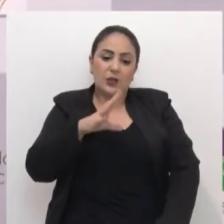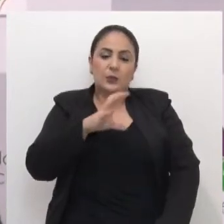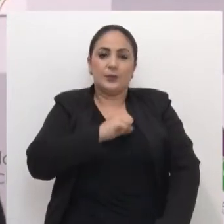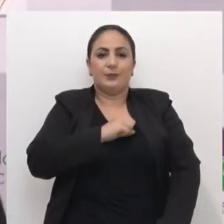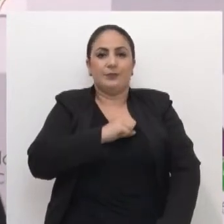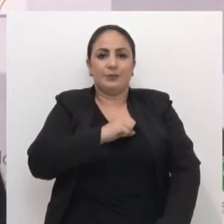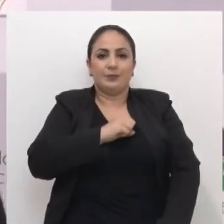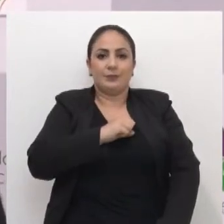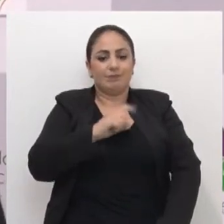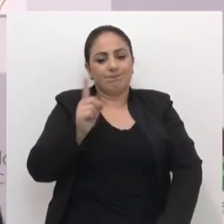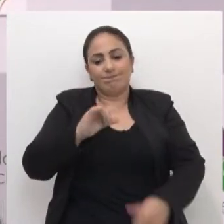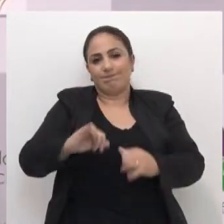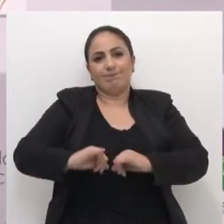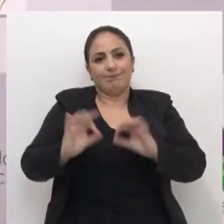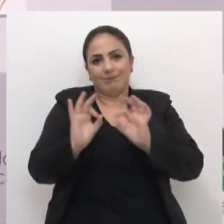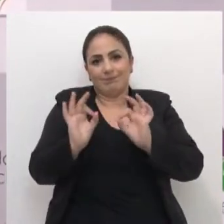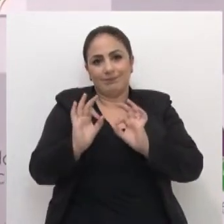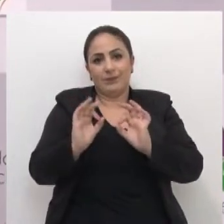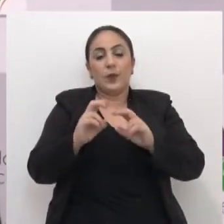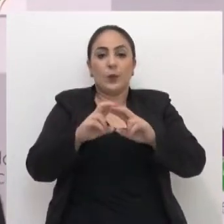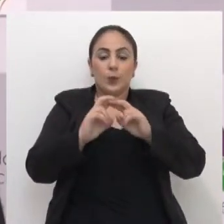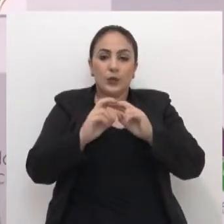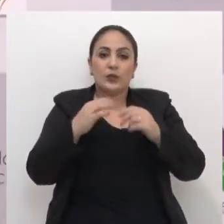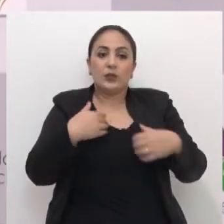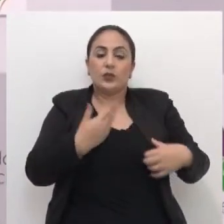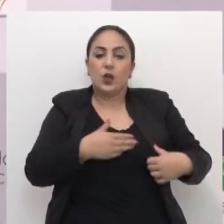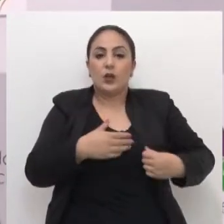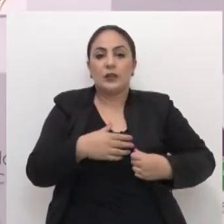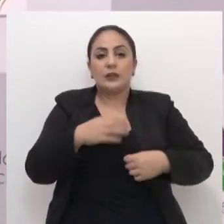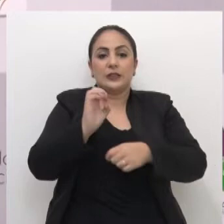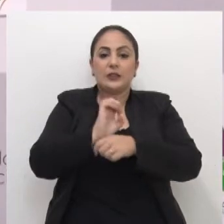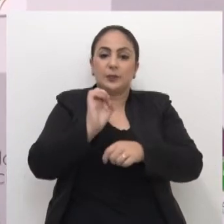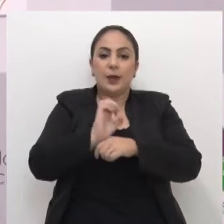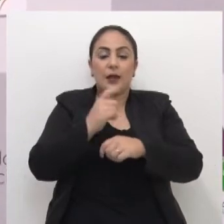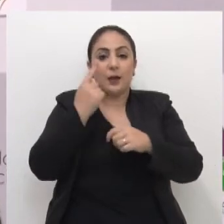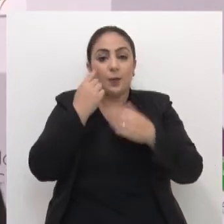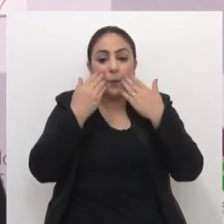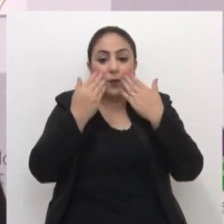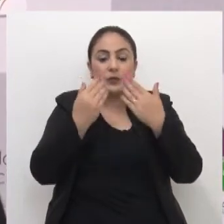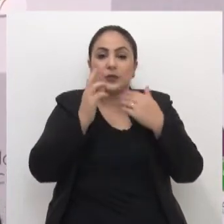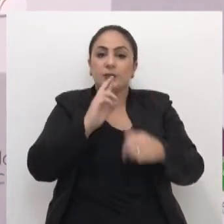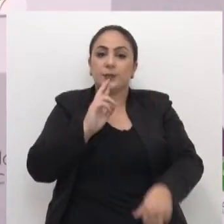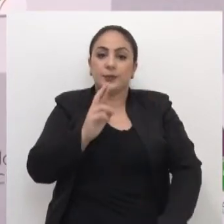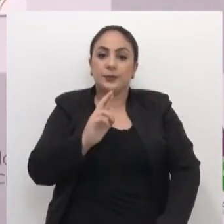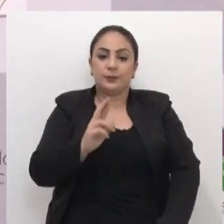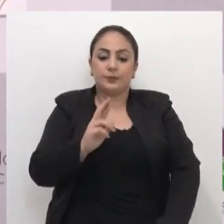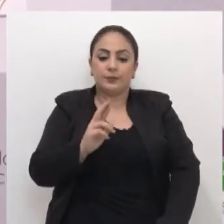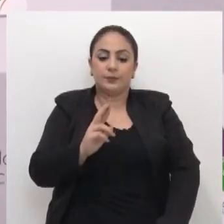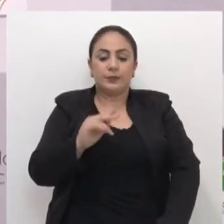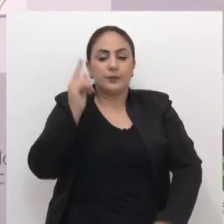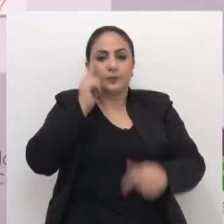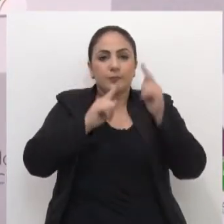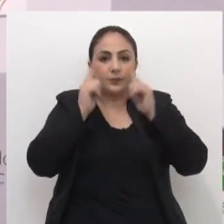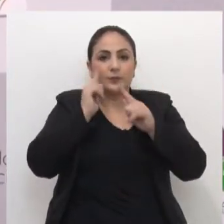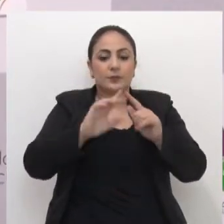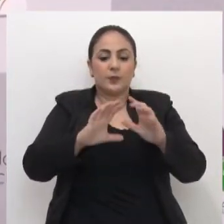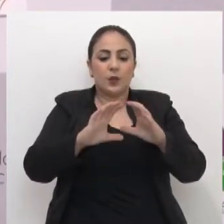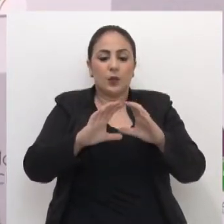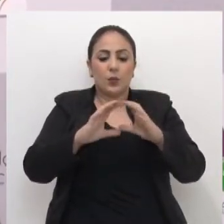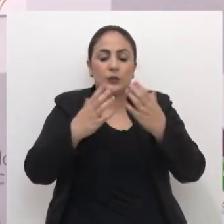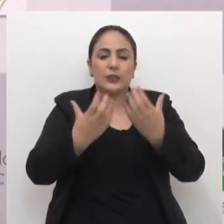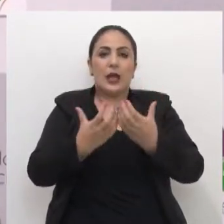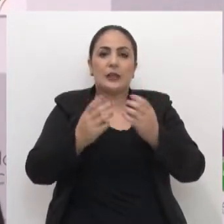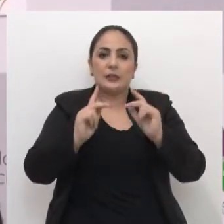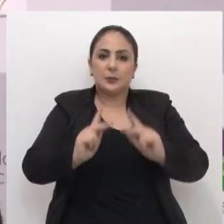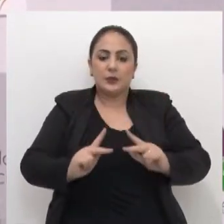amor, ele não é sofrido. E aí a gente espera apresentar os resultados e que quem ganha é a comunidade, é as pessoas,